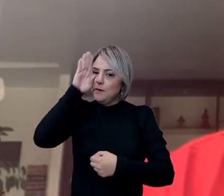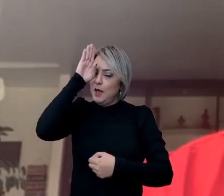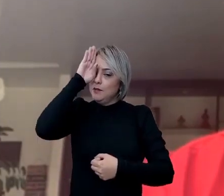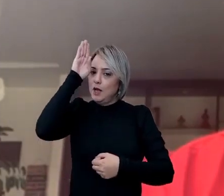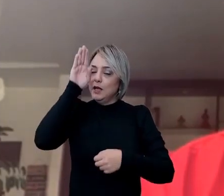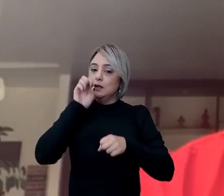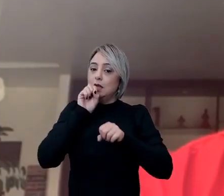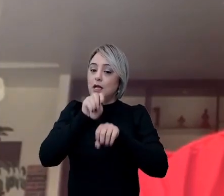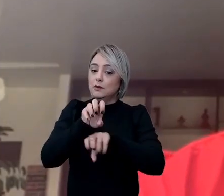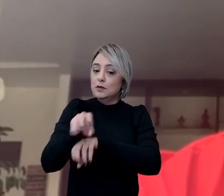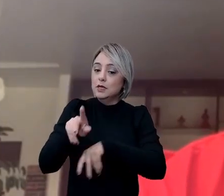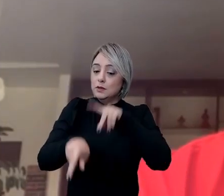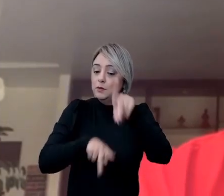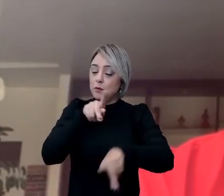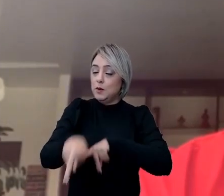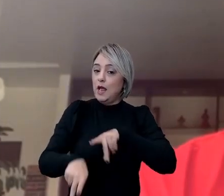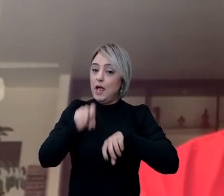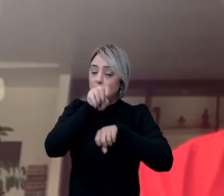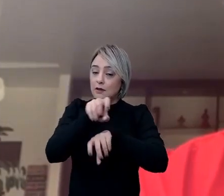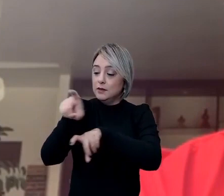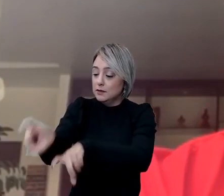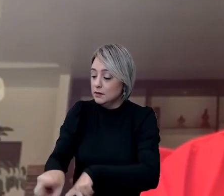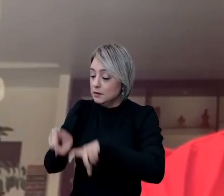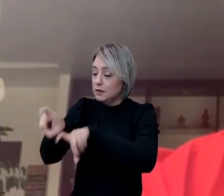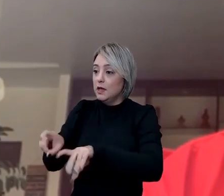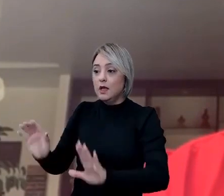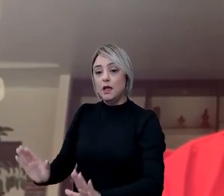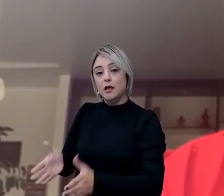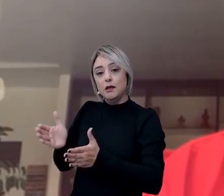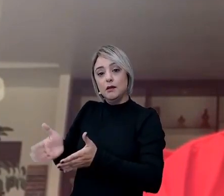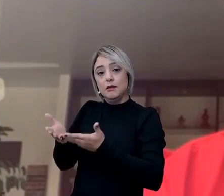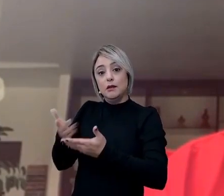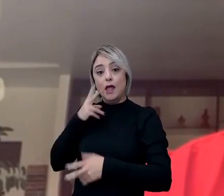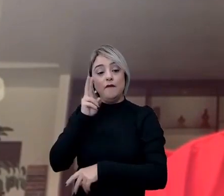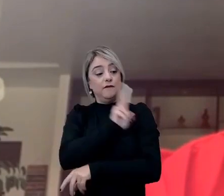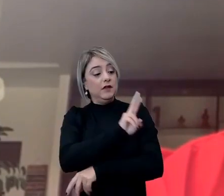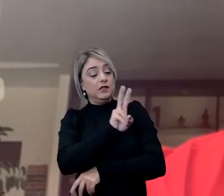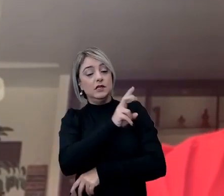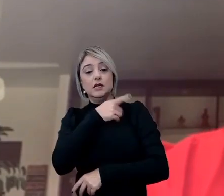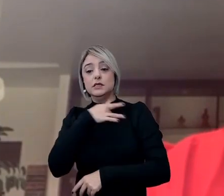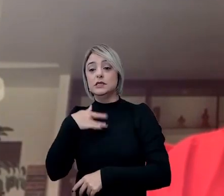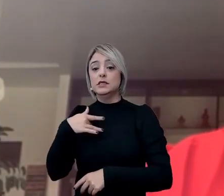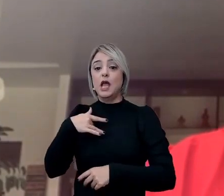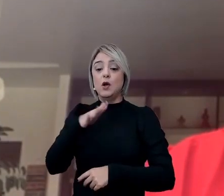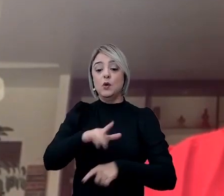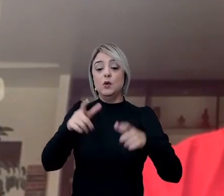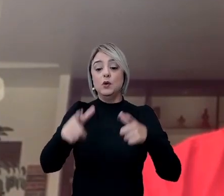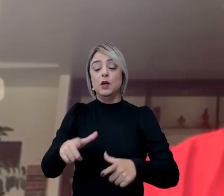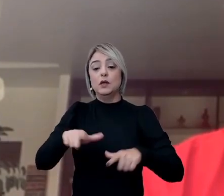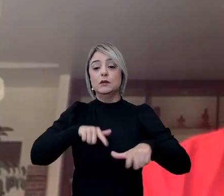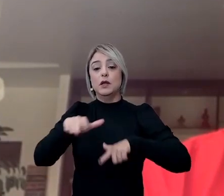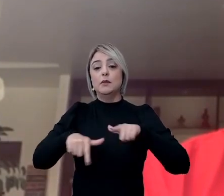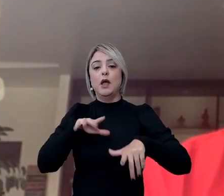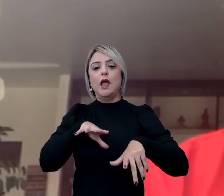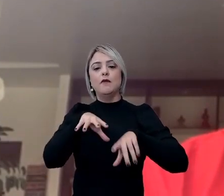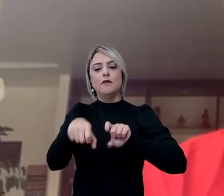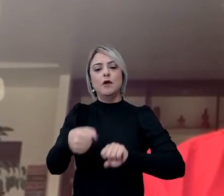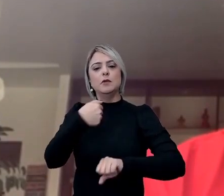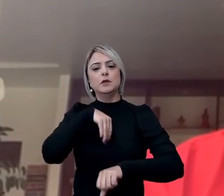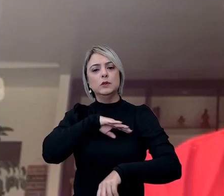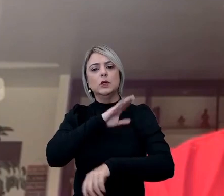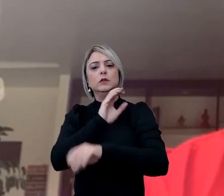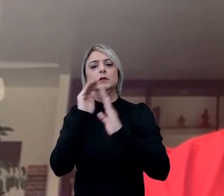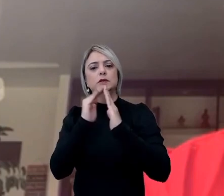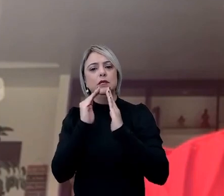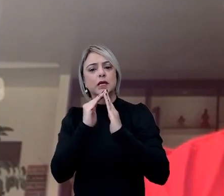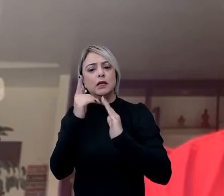educação popular, da educação do campo e da promoção e vigilância de saúde e ambiente de trabalho. A formação da nossa residência